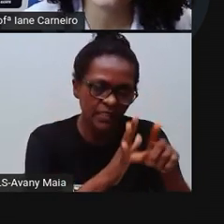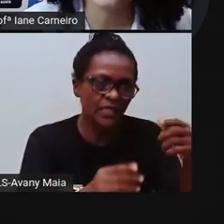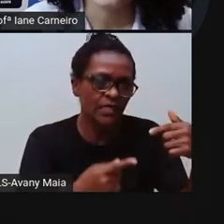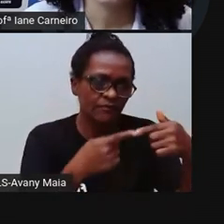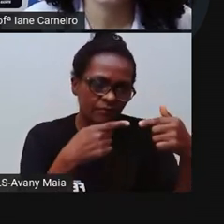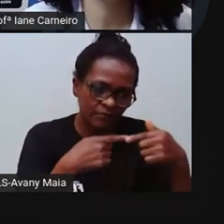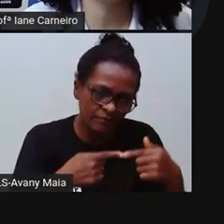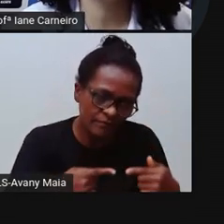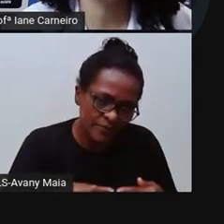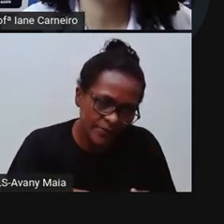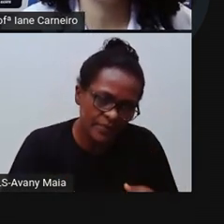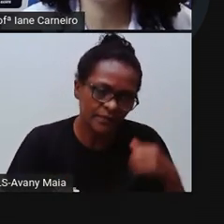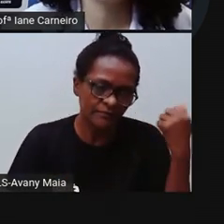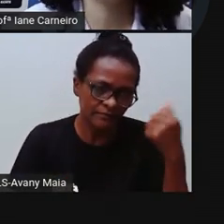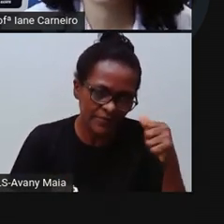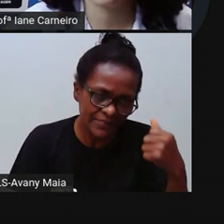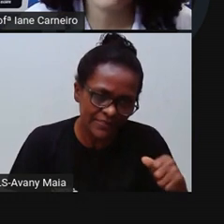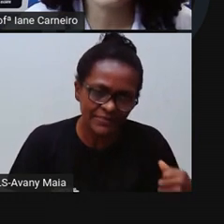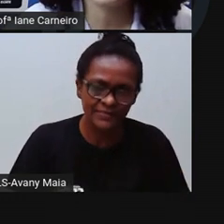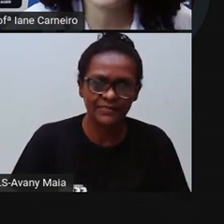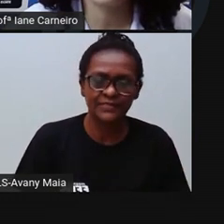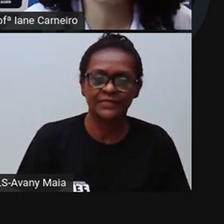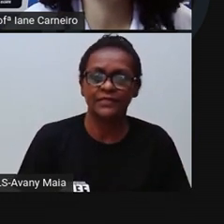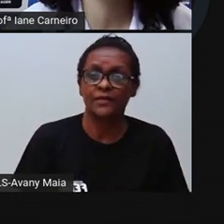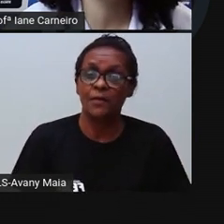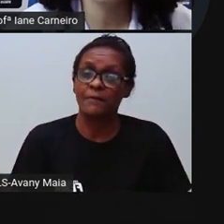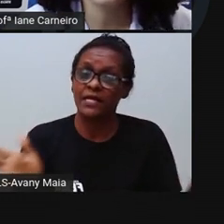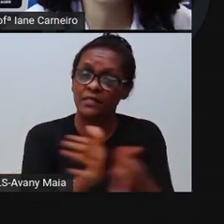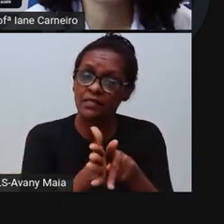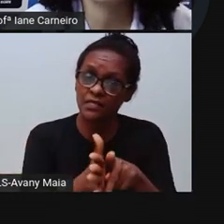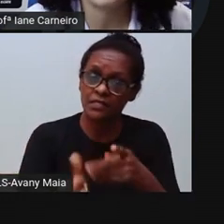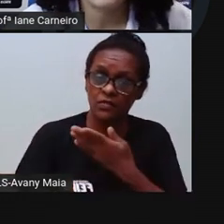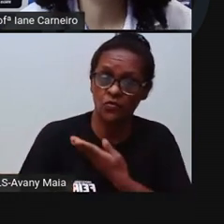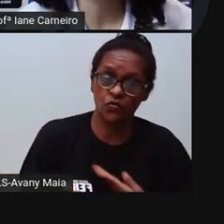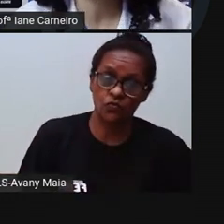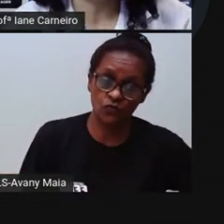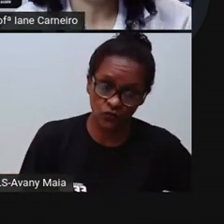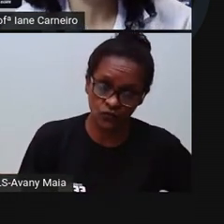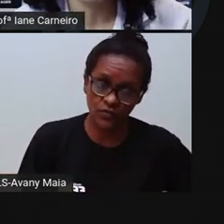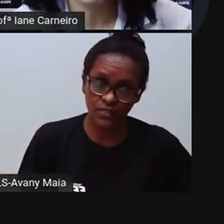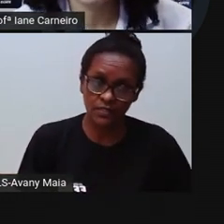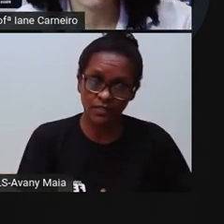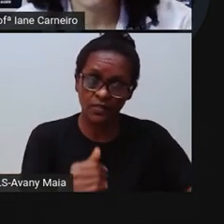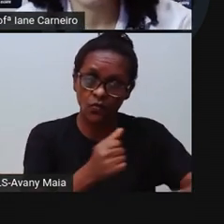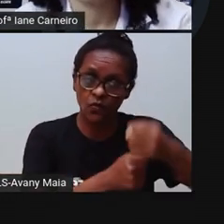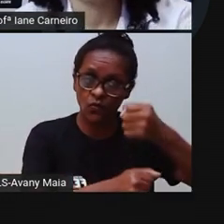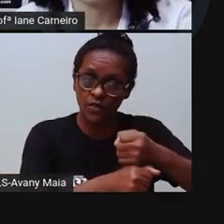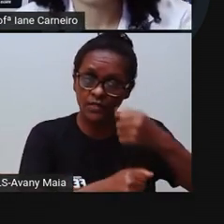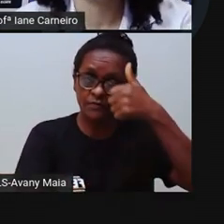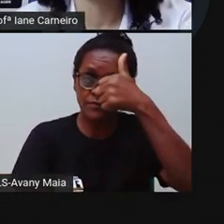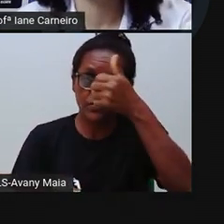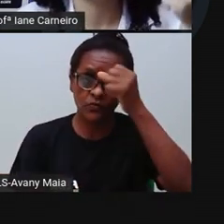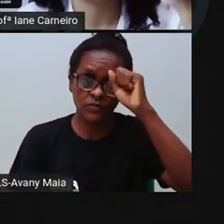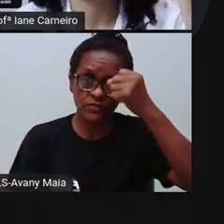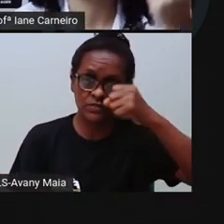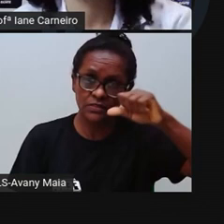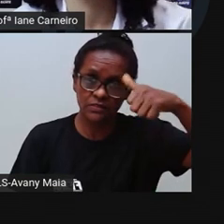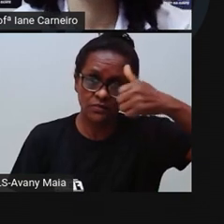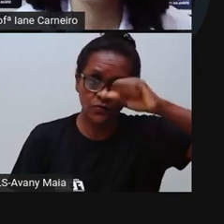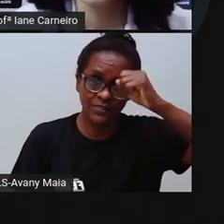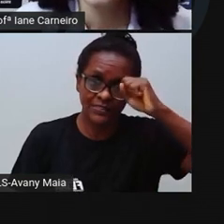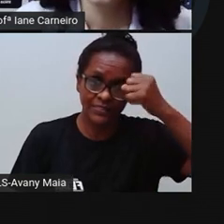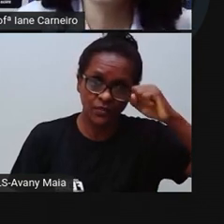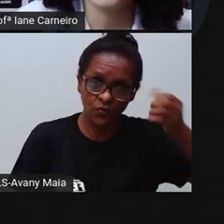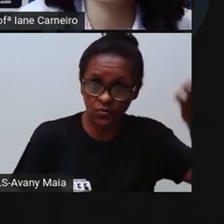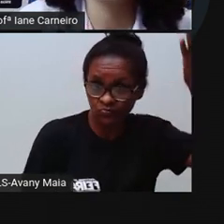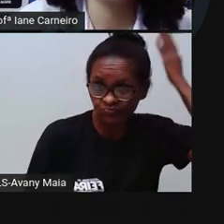leis e está previsto na Constituição de 1988, ó. Há muito tempo atrás.